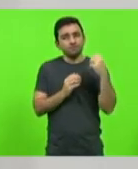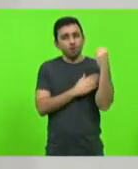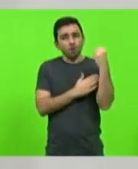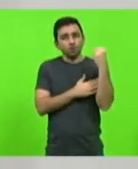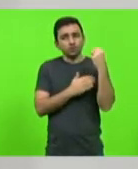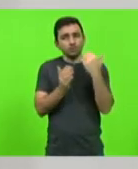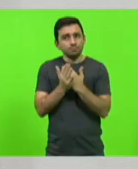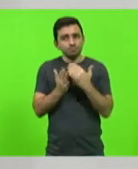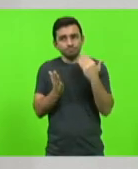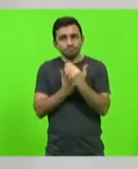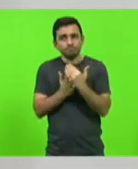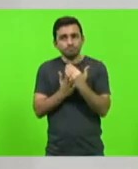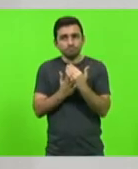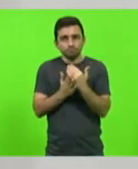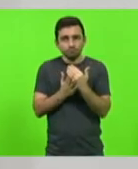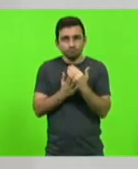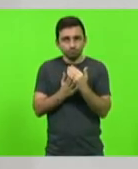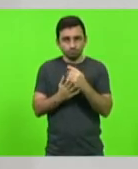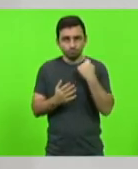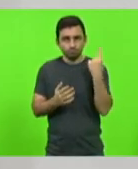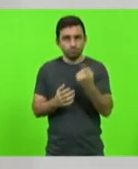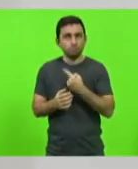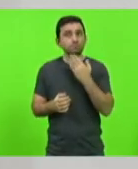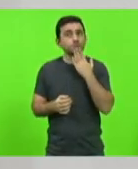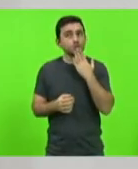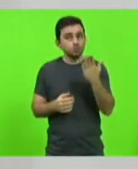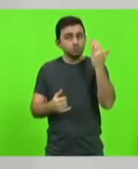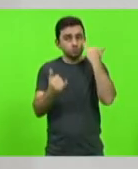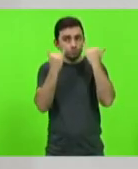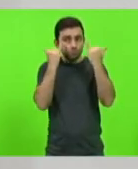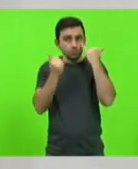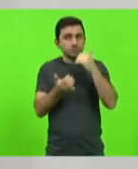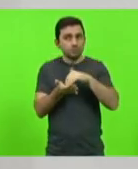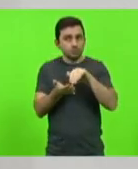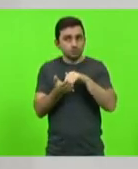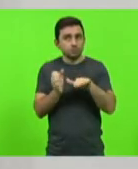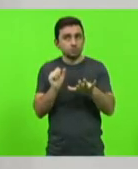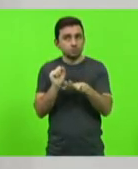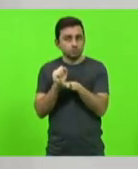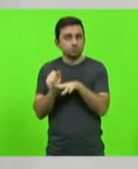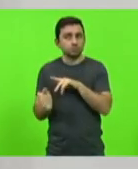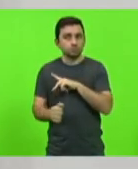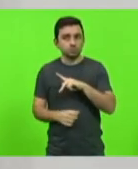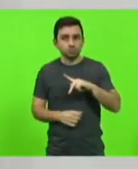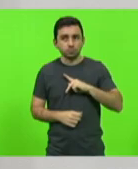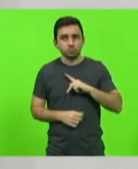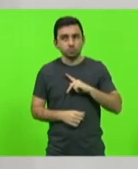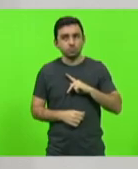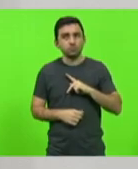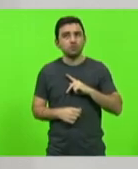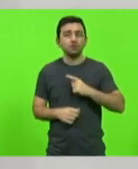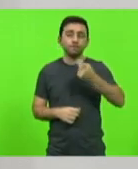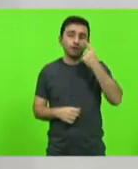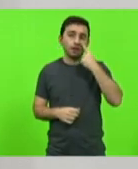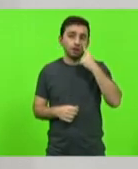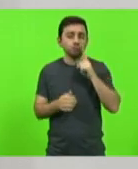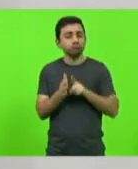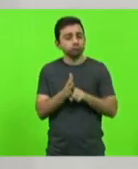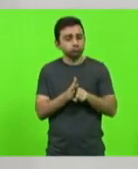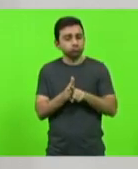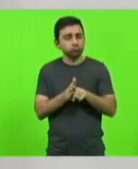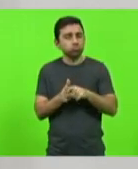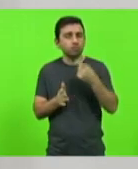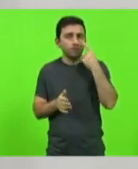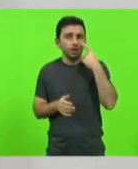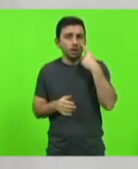força excessiva, que nós, inclusive, estamos fazendo um pedido de informação à Secretaria de Segurança Pública do Estado, para que possa averiguar e verificar se foi utilizada